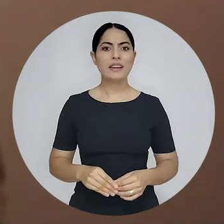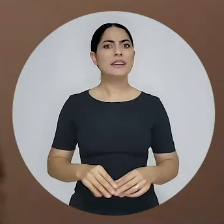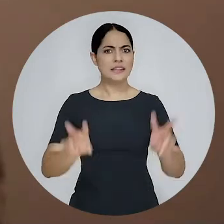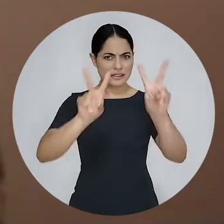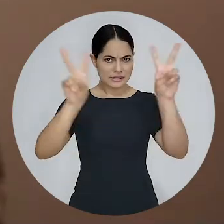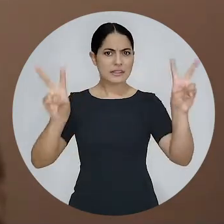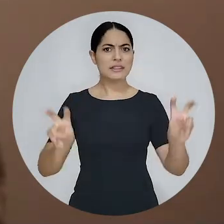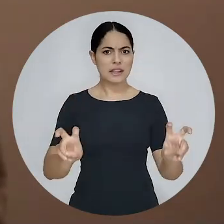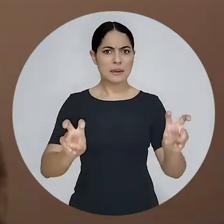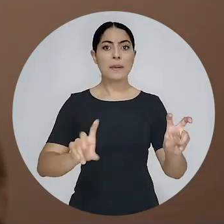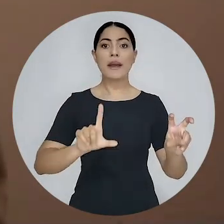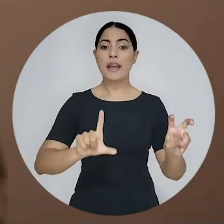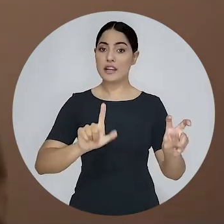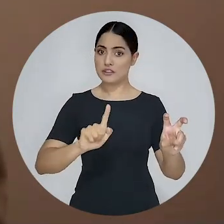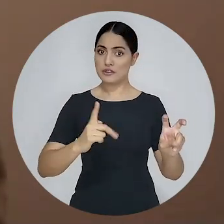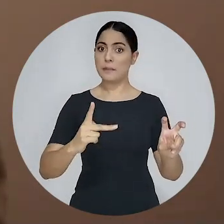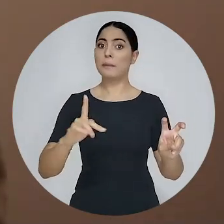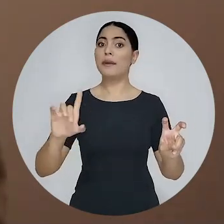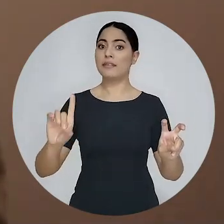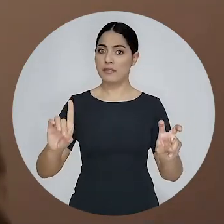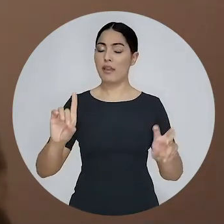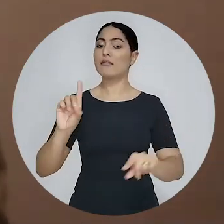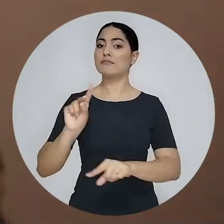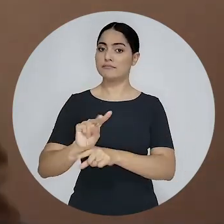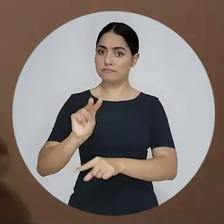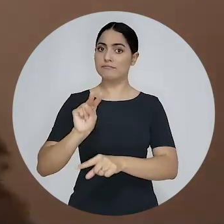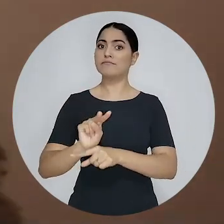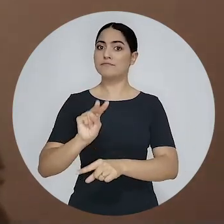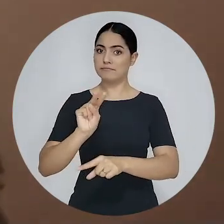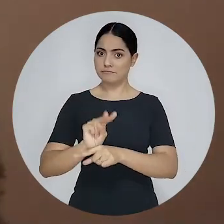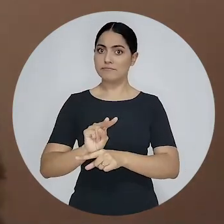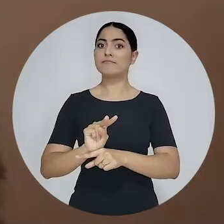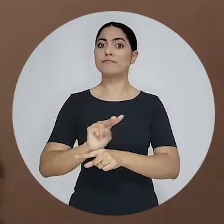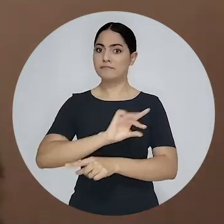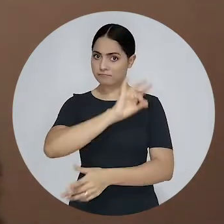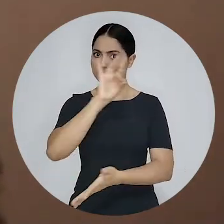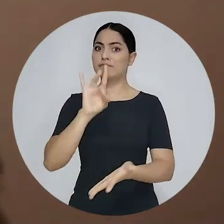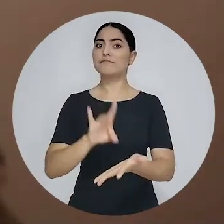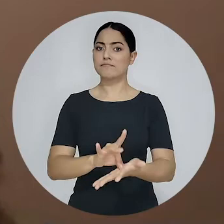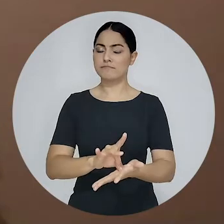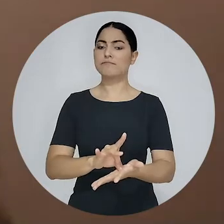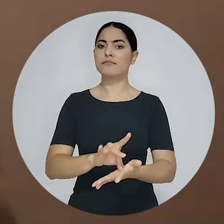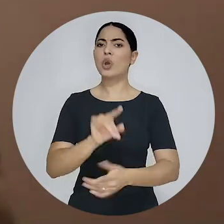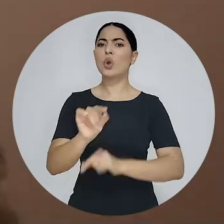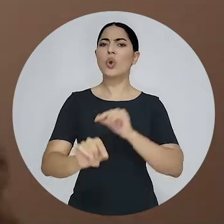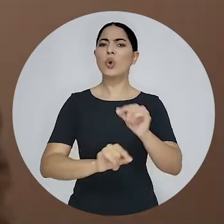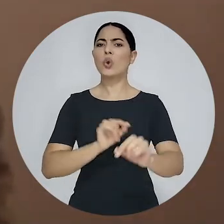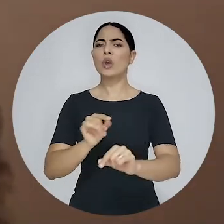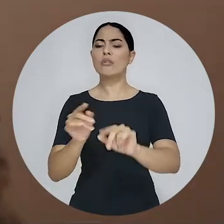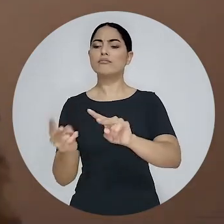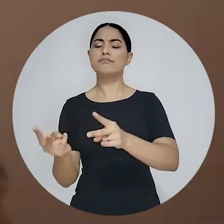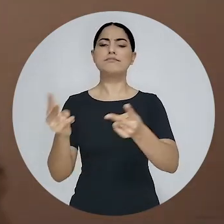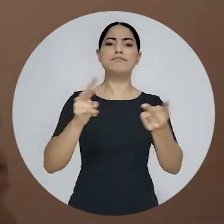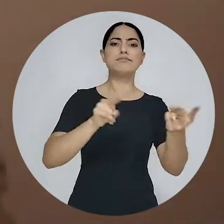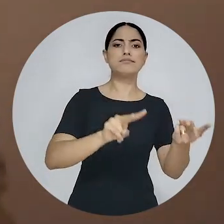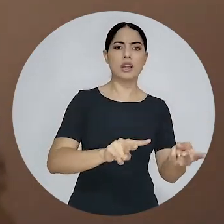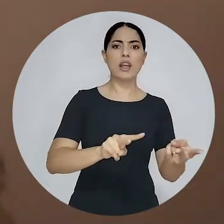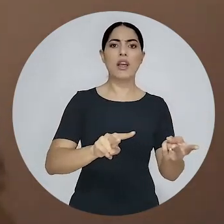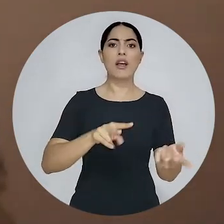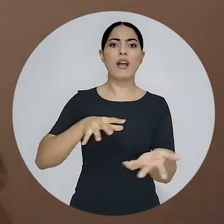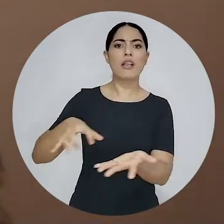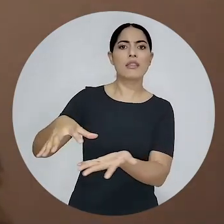principais temas da proteção de dados, não só da proteção de dados em si, mas também o que se chama de